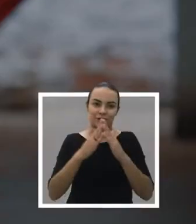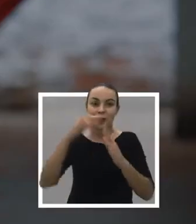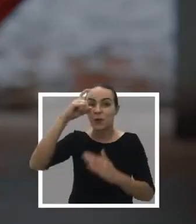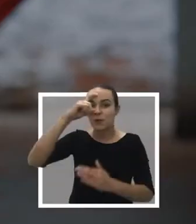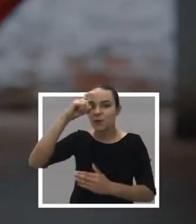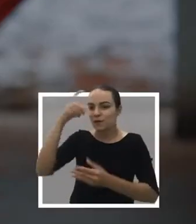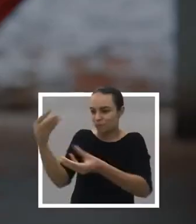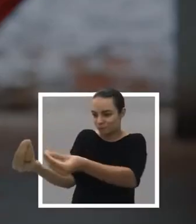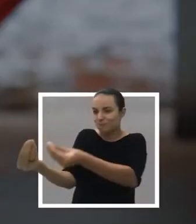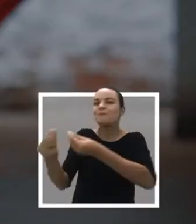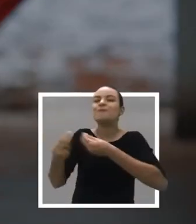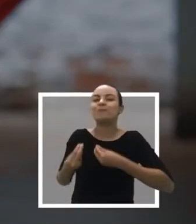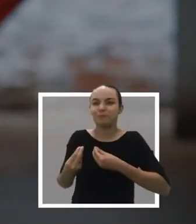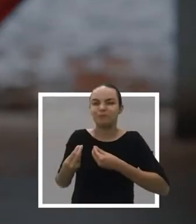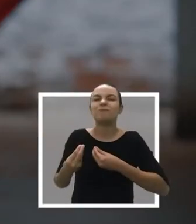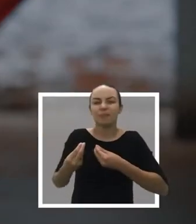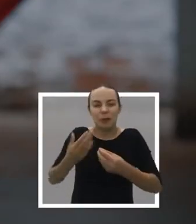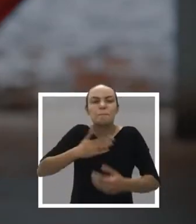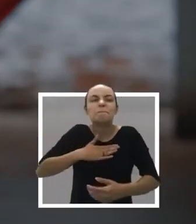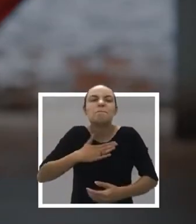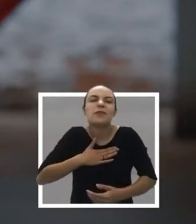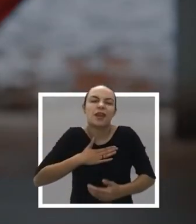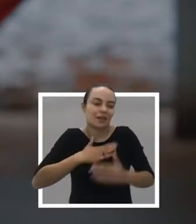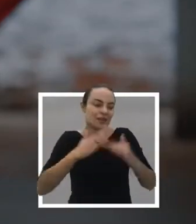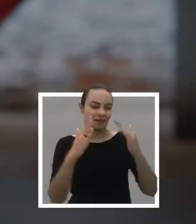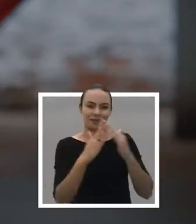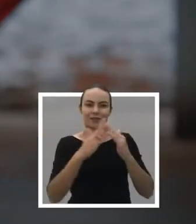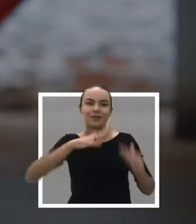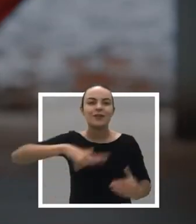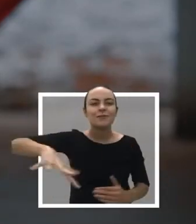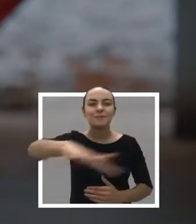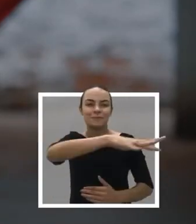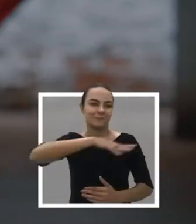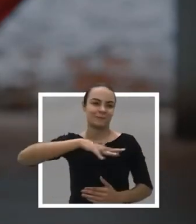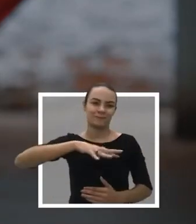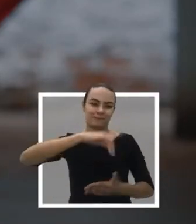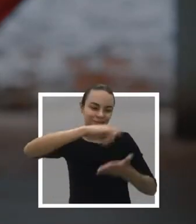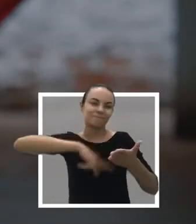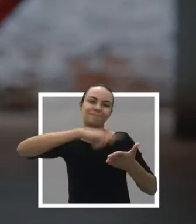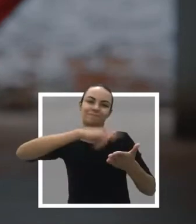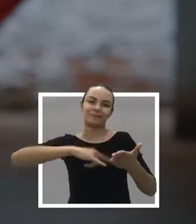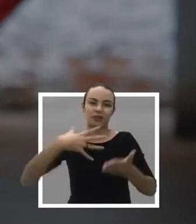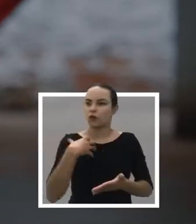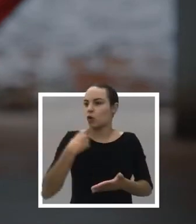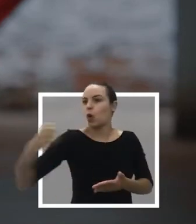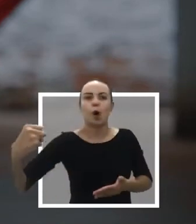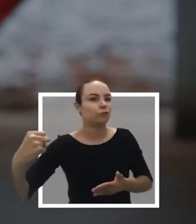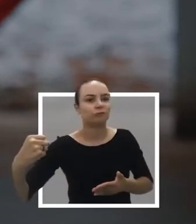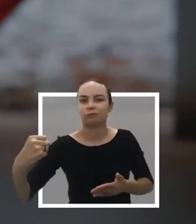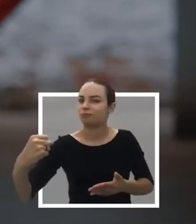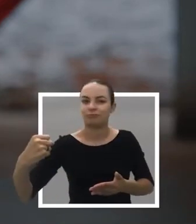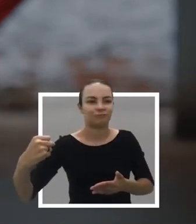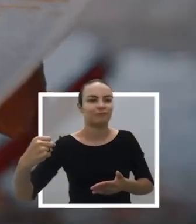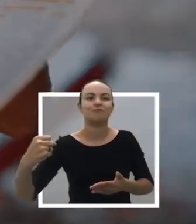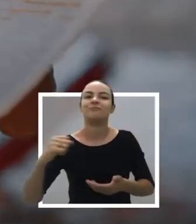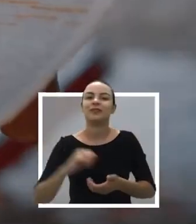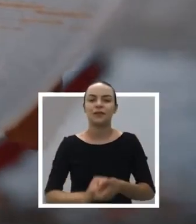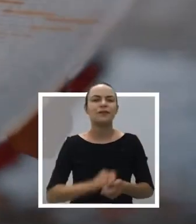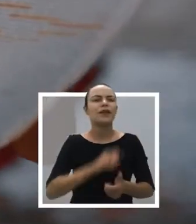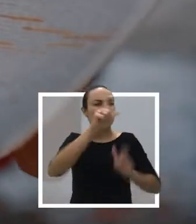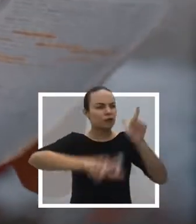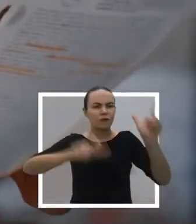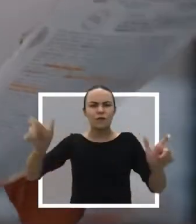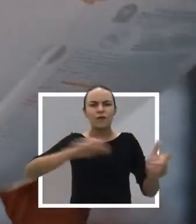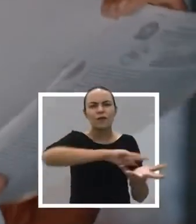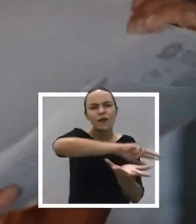entregou. Tô com ela aqui em mão, ó. Eu posso bater no peito. O terreno é meu. Ninguém me toma. Eu